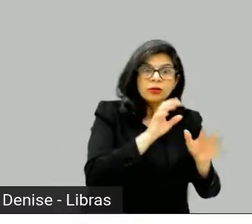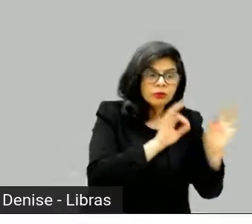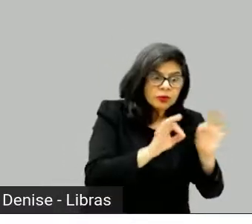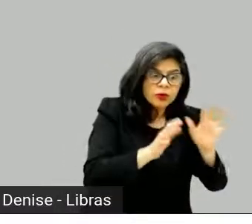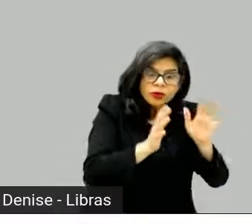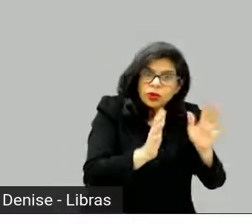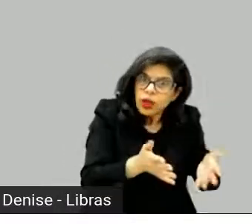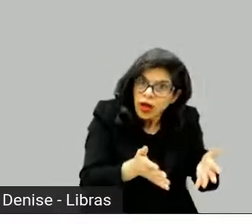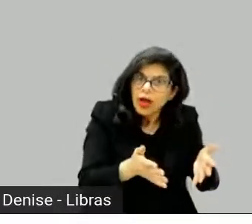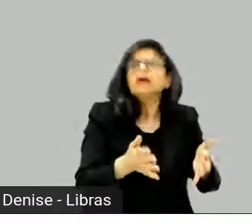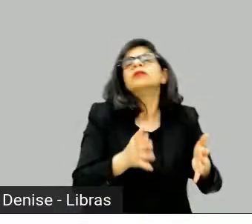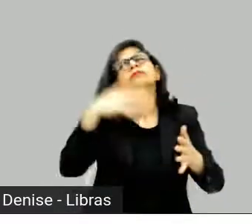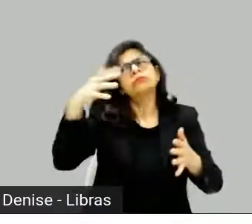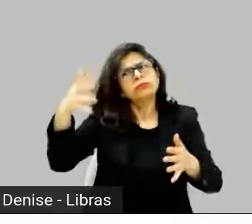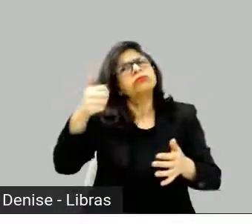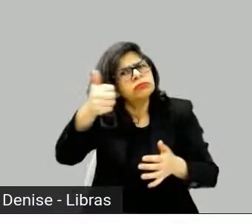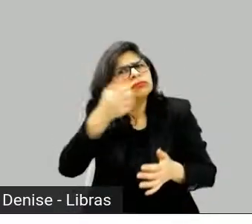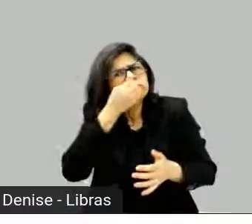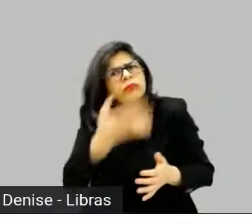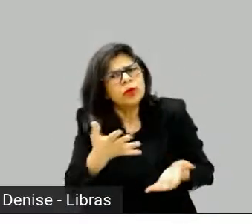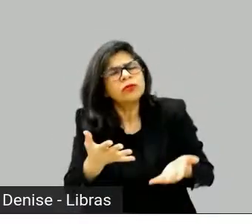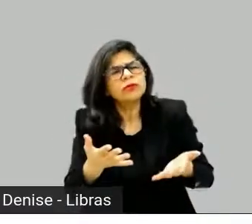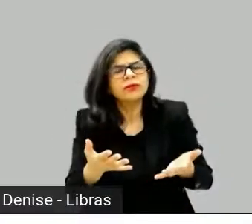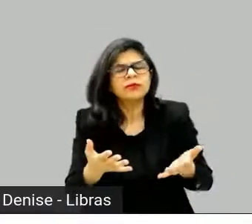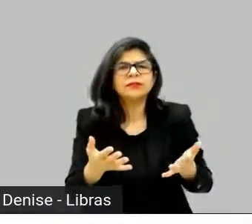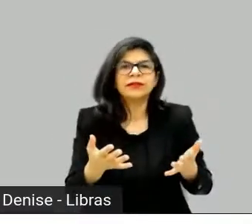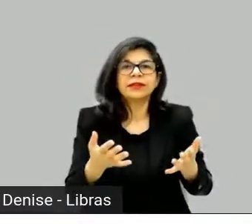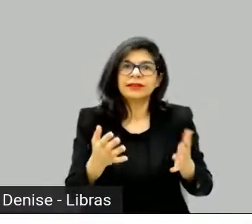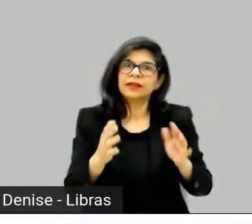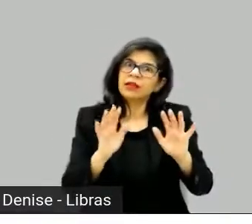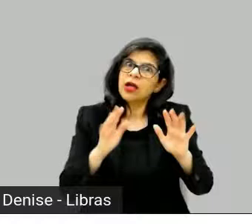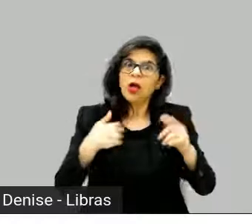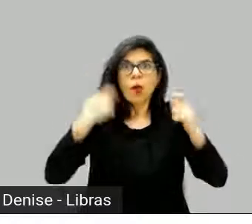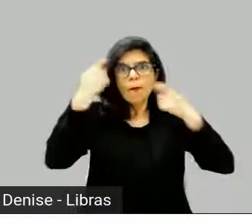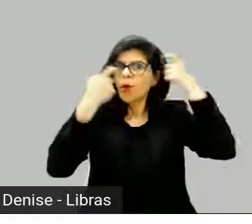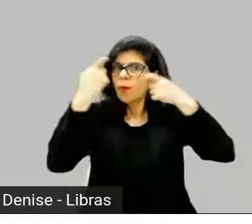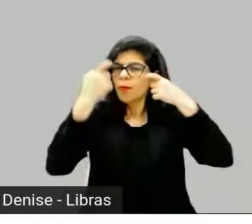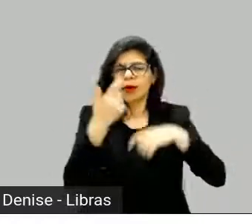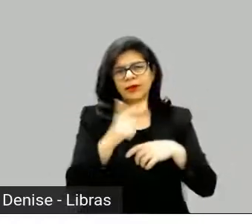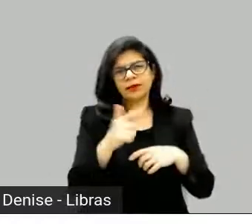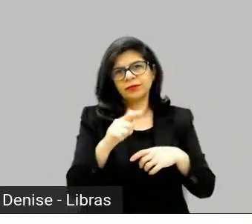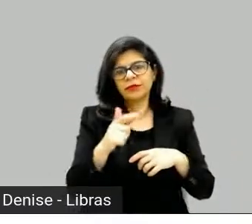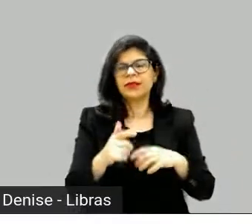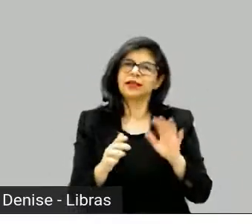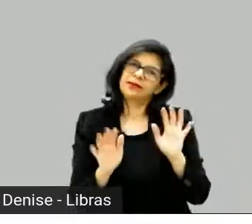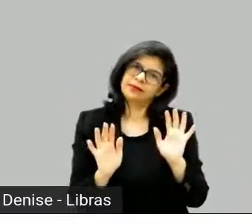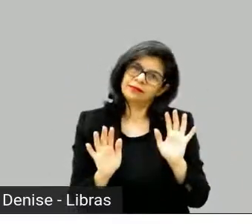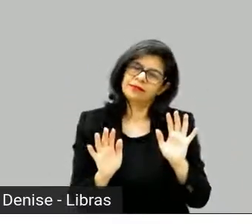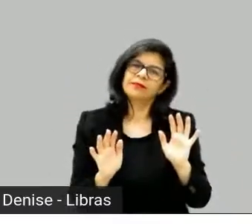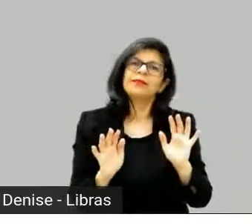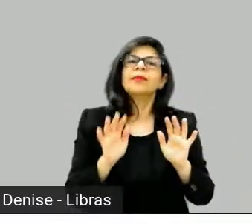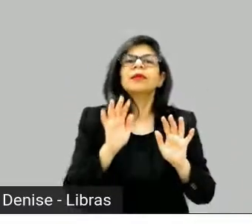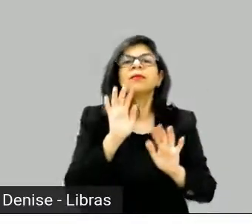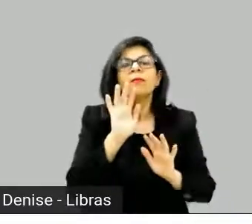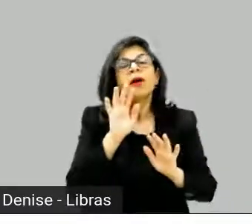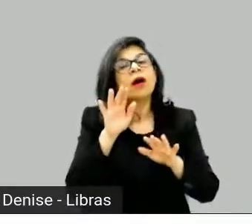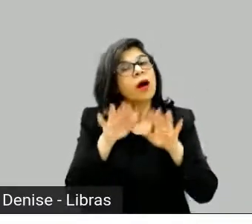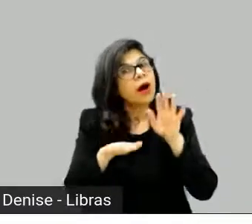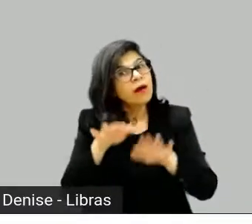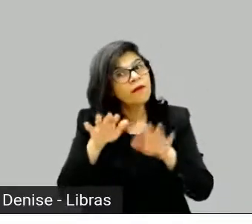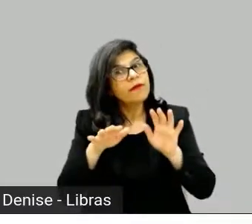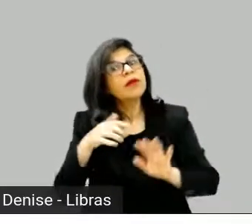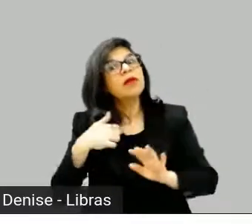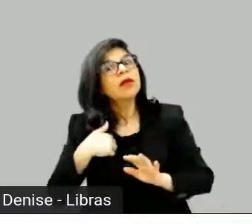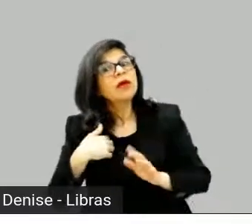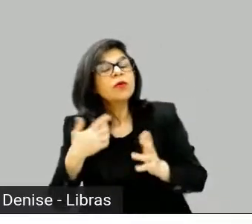barriga não dá. Às vezes o que dá é tensão, por exemplo, se o prazo é curto, se o processo